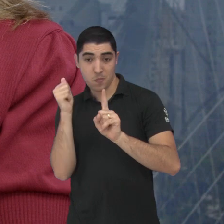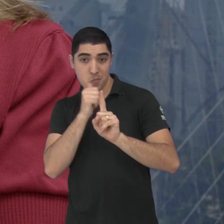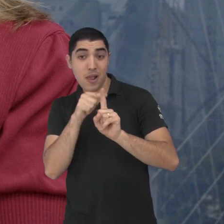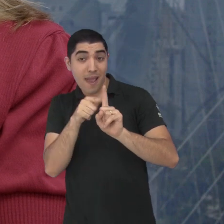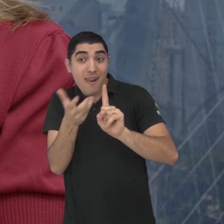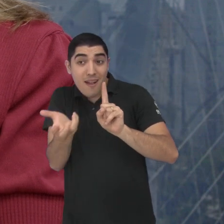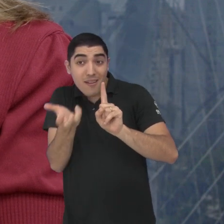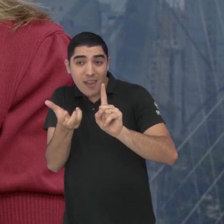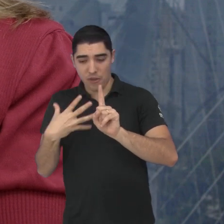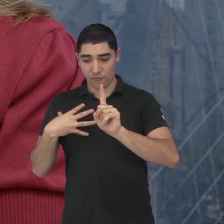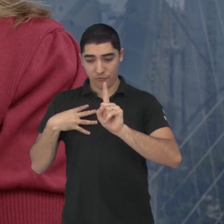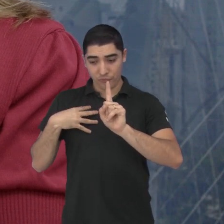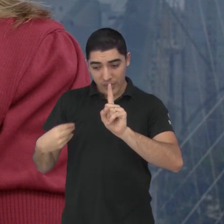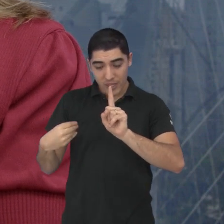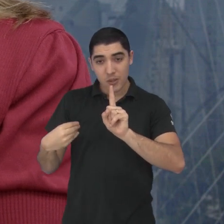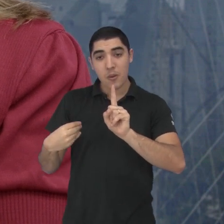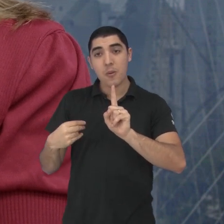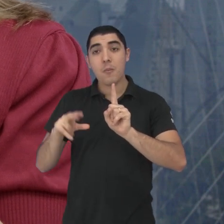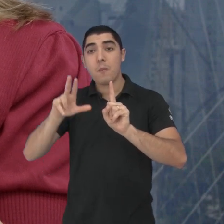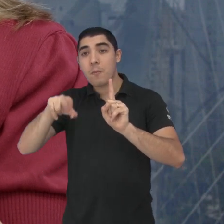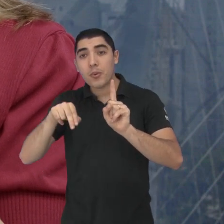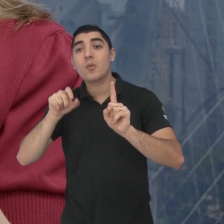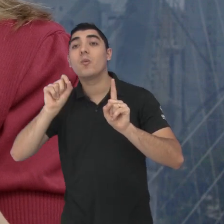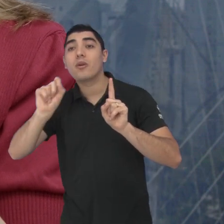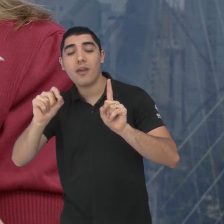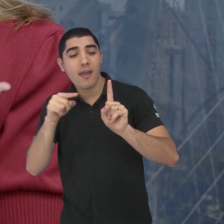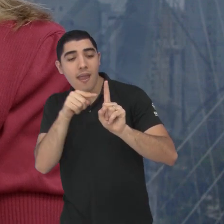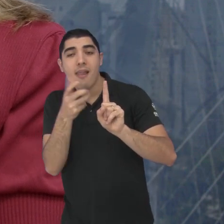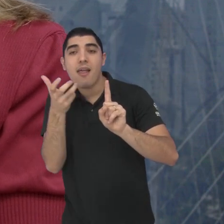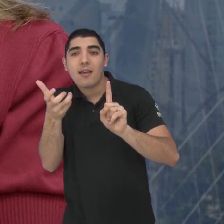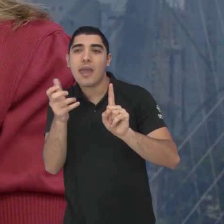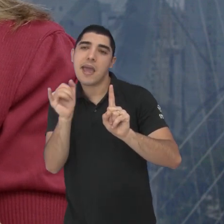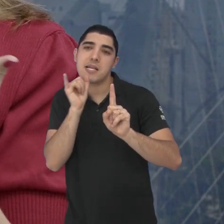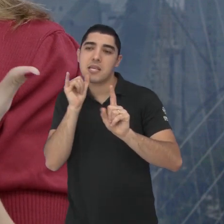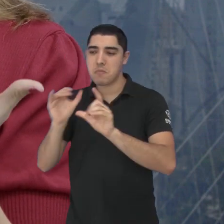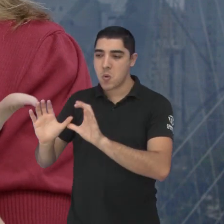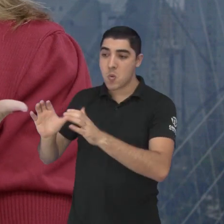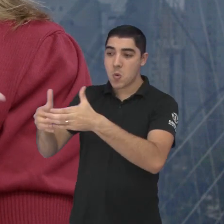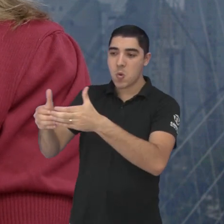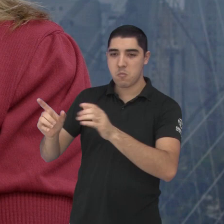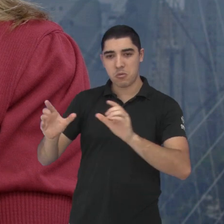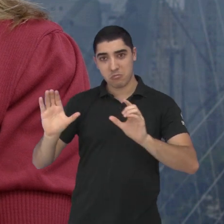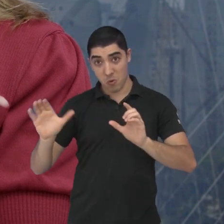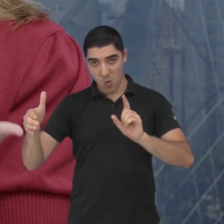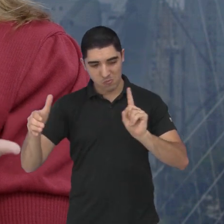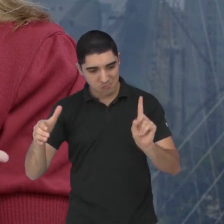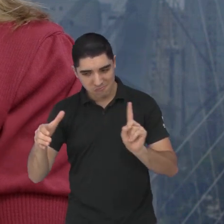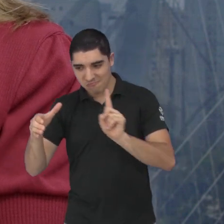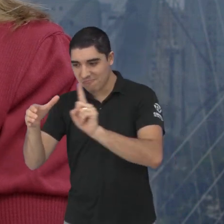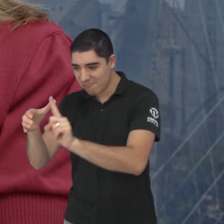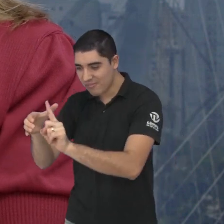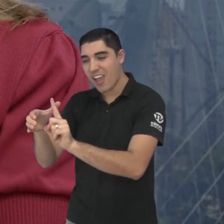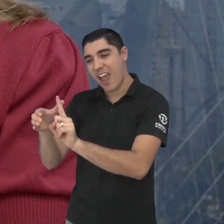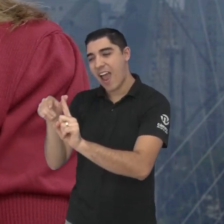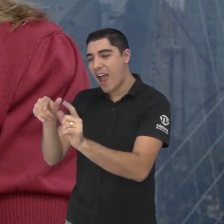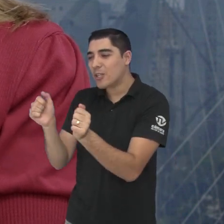deseja ter filhos por conta de querer fazer parte de um grupo, de ser aceito em alguma situação, algum contexto, algum